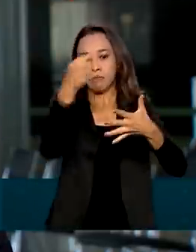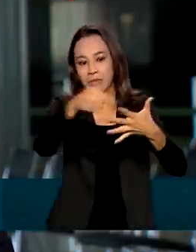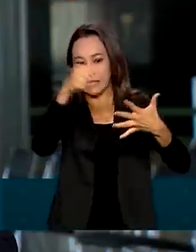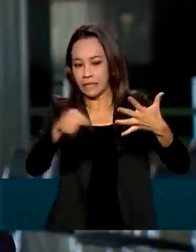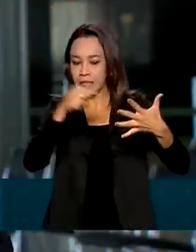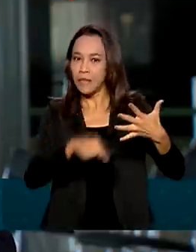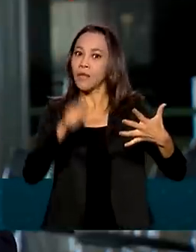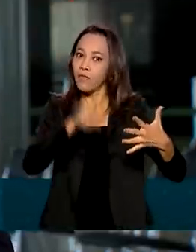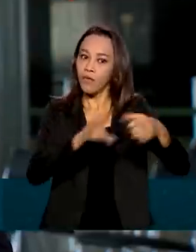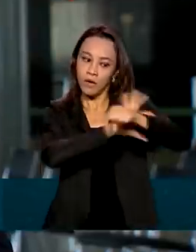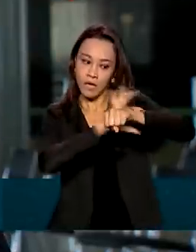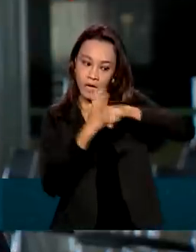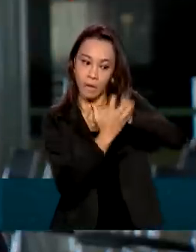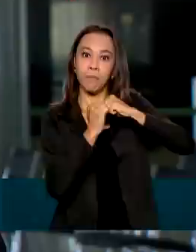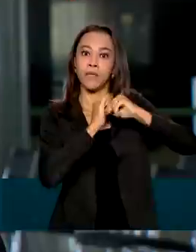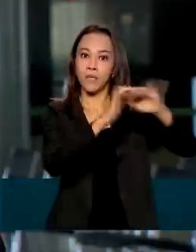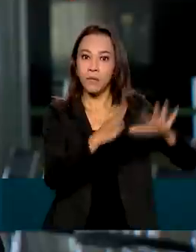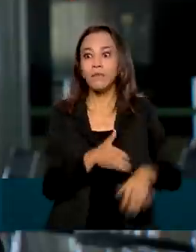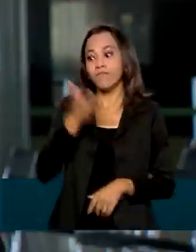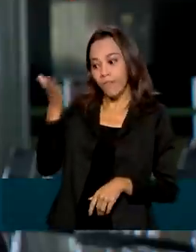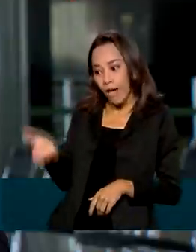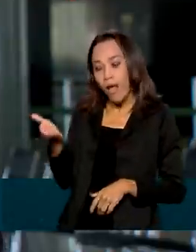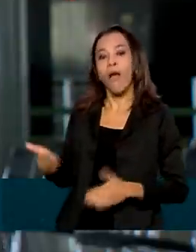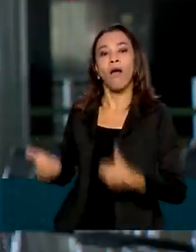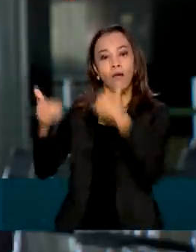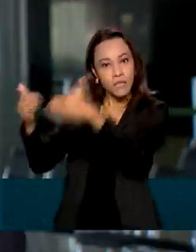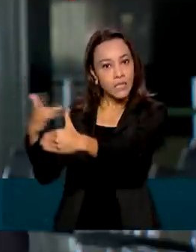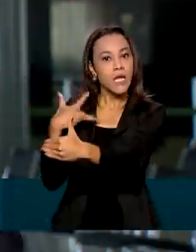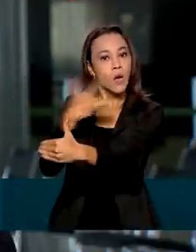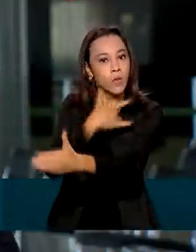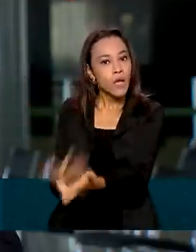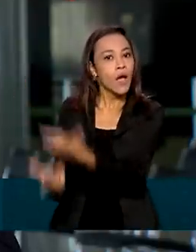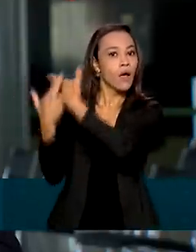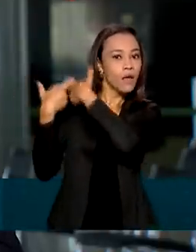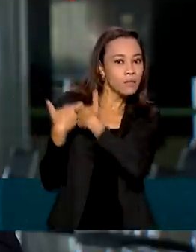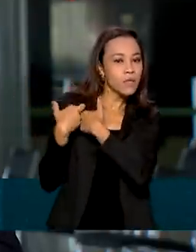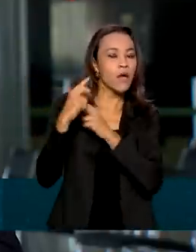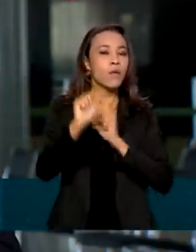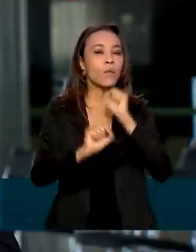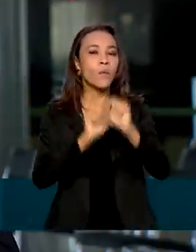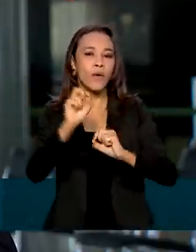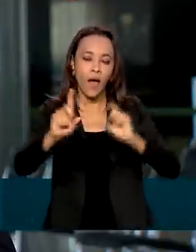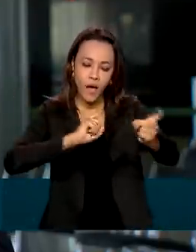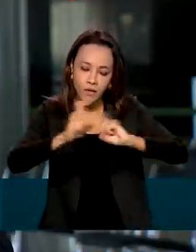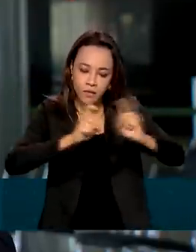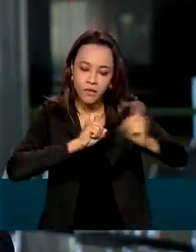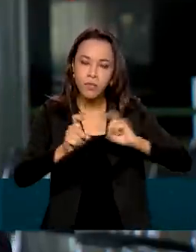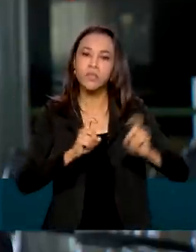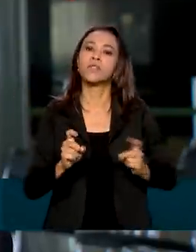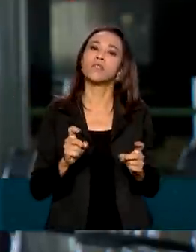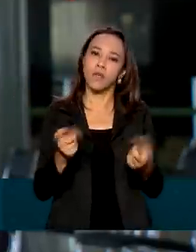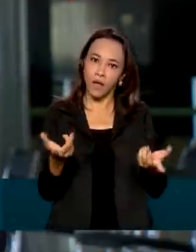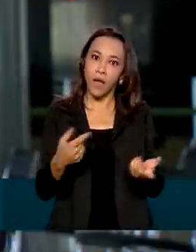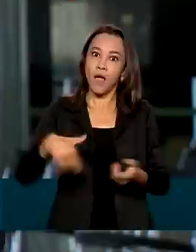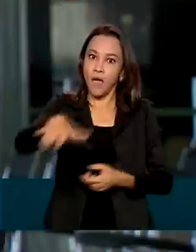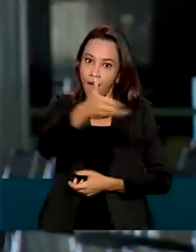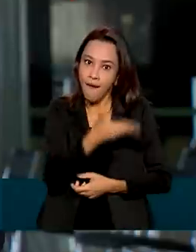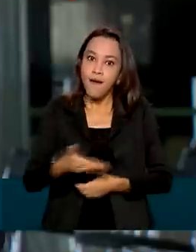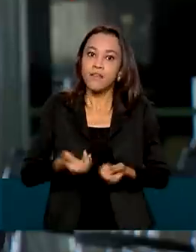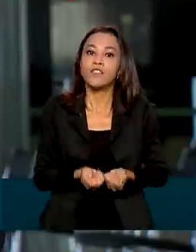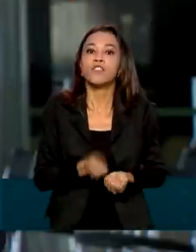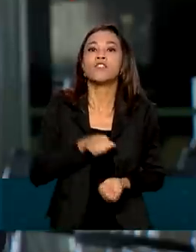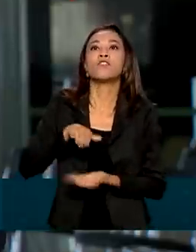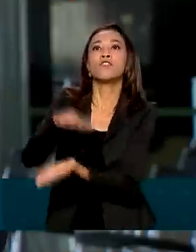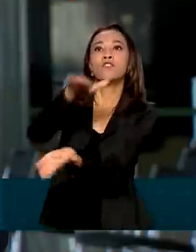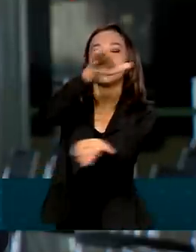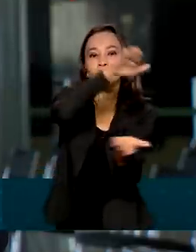-19, também foi o Ministério da Saúde o responsável por gerir a gestão da pandemia aqui no Brasil, inclusive com a distribuição de